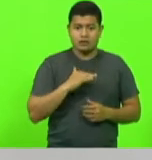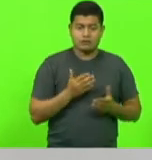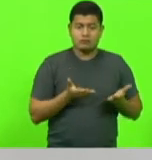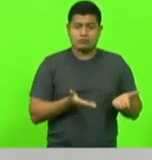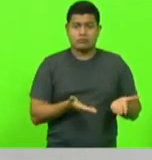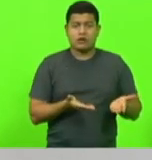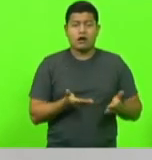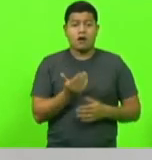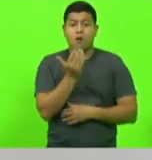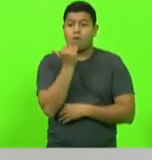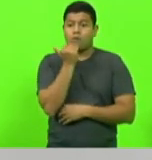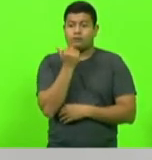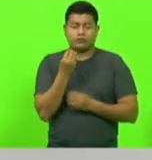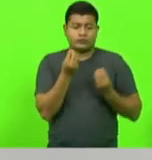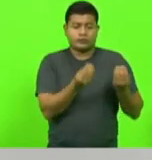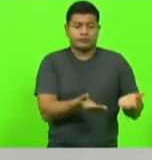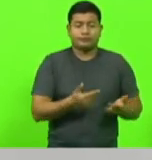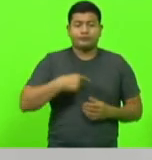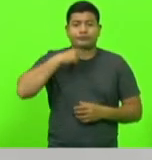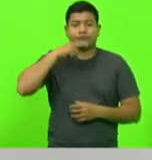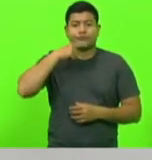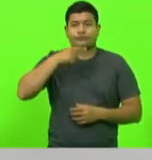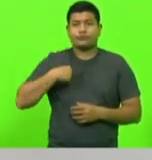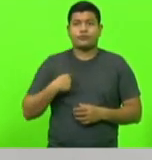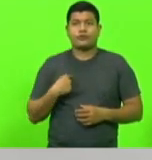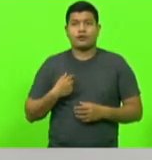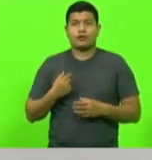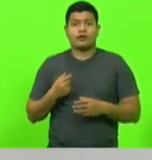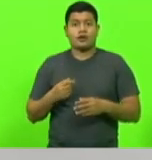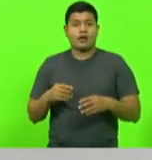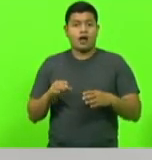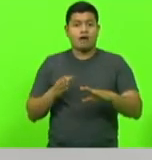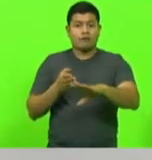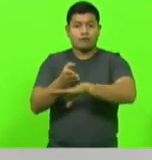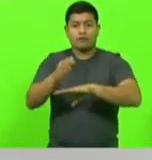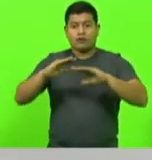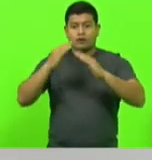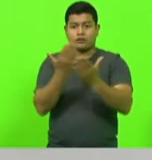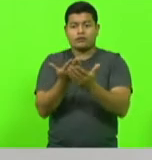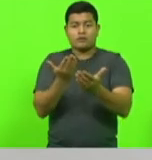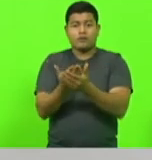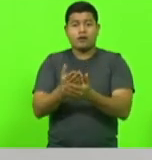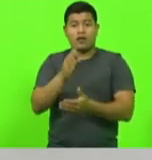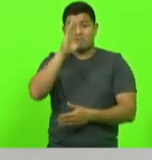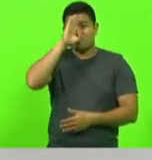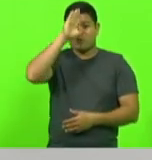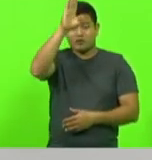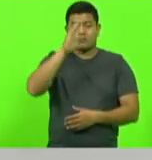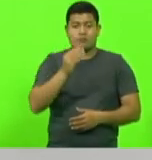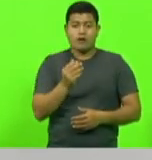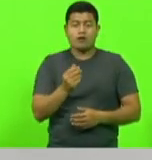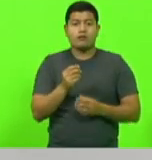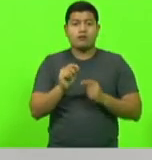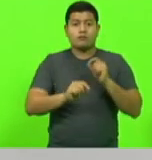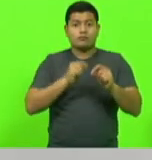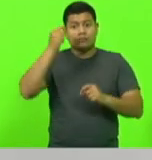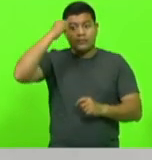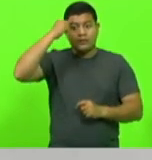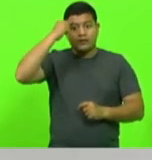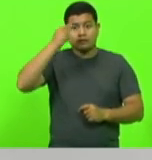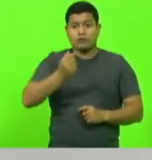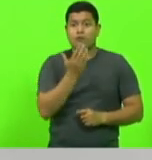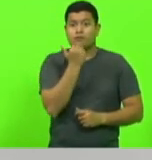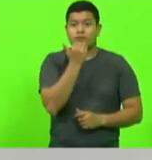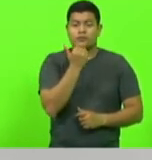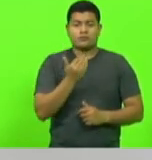comida e a refeição escolar ser o principal alimento, sem contar o desemprego, sem contar que nós não temos mais um